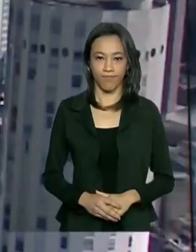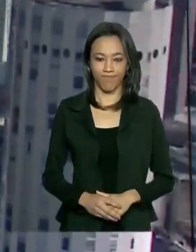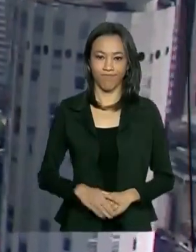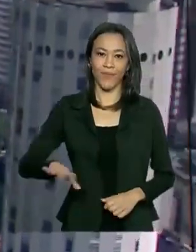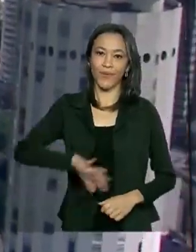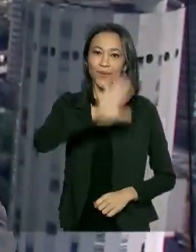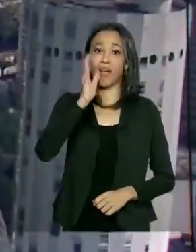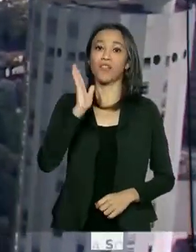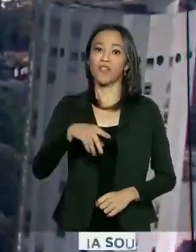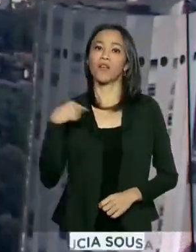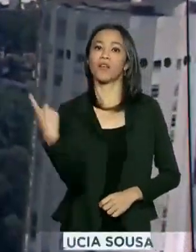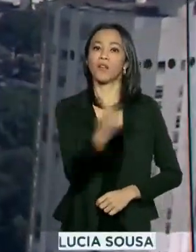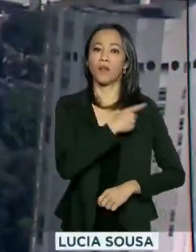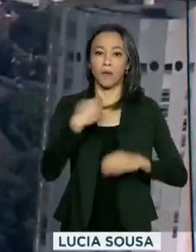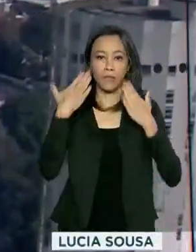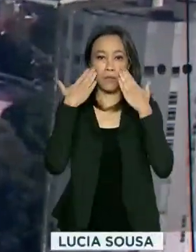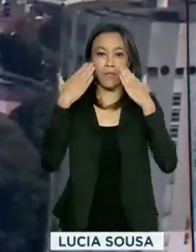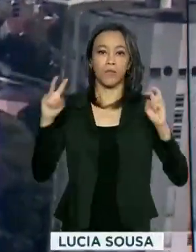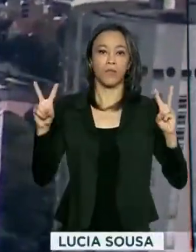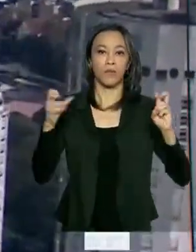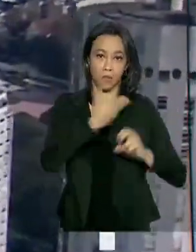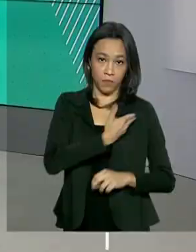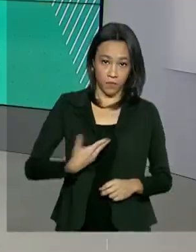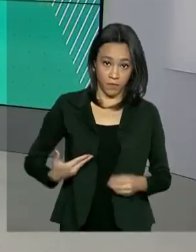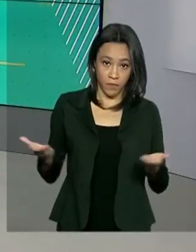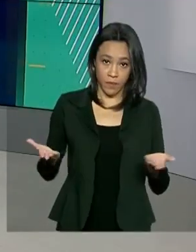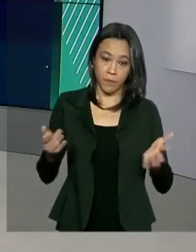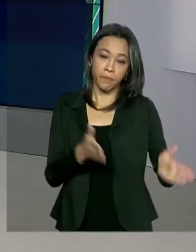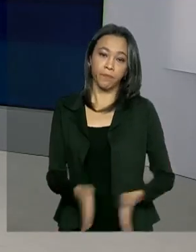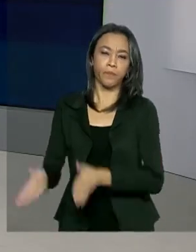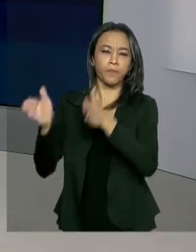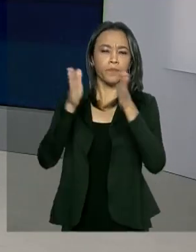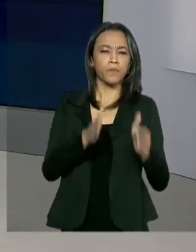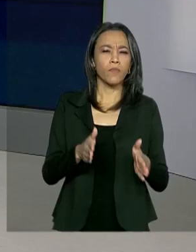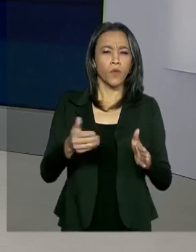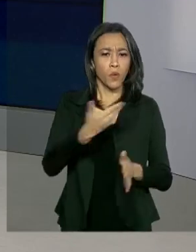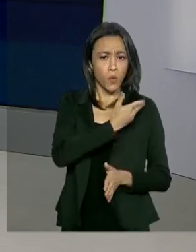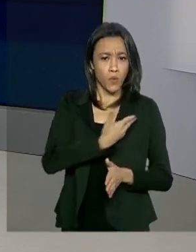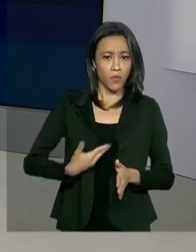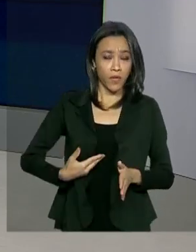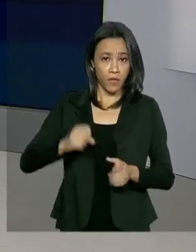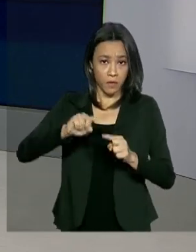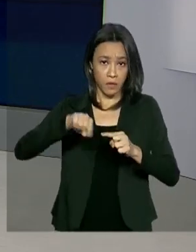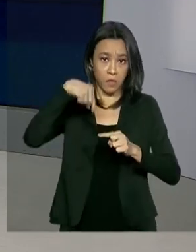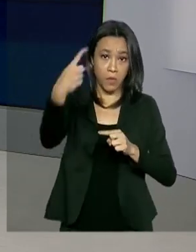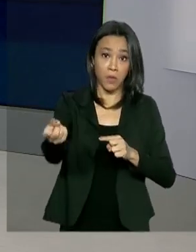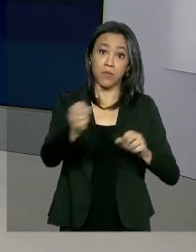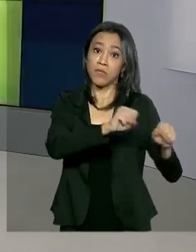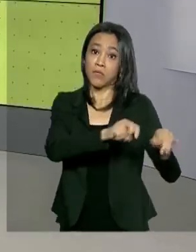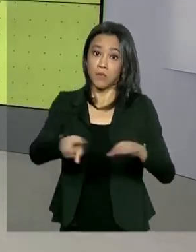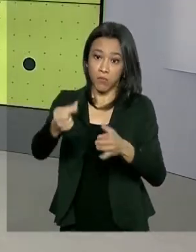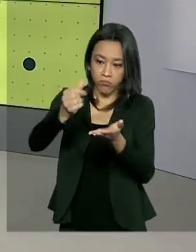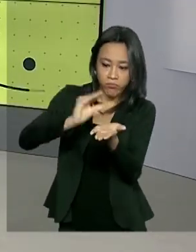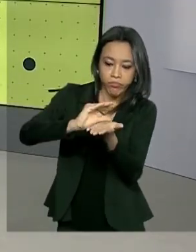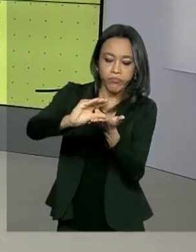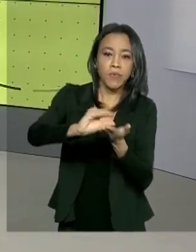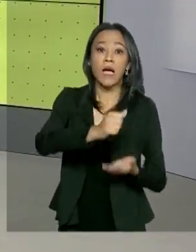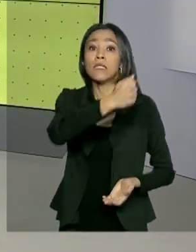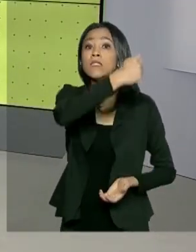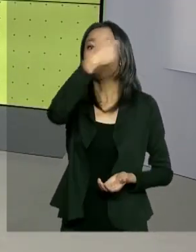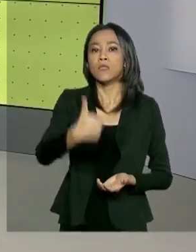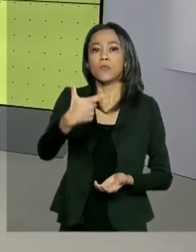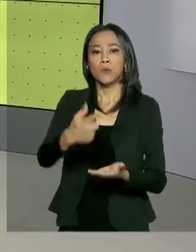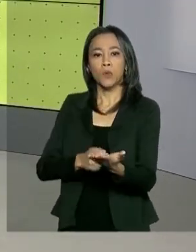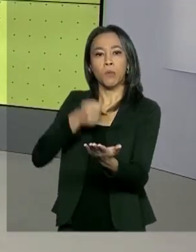Olá, já estamos no ar com o governo agora. O governo libera na próxima semana a segunda parcela do auxílio